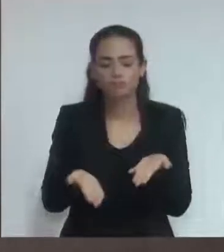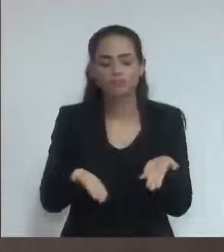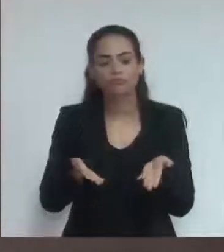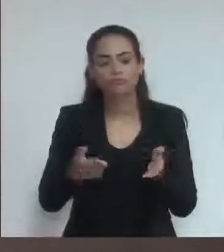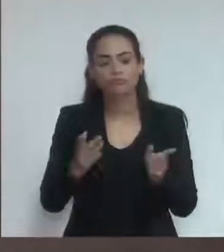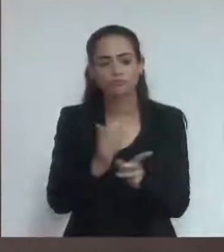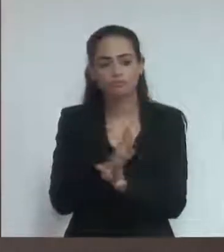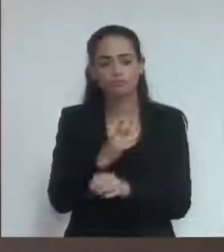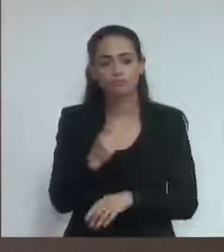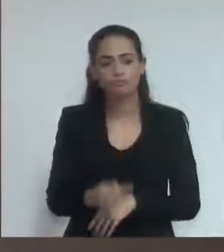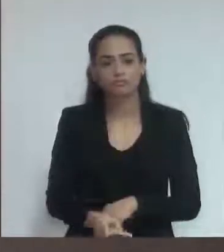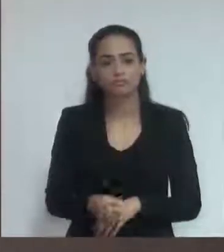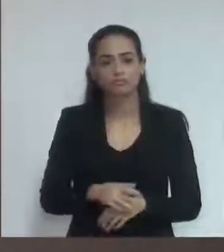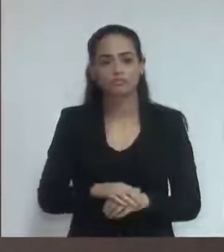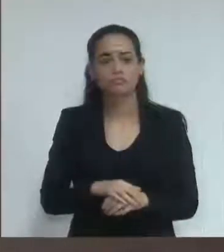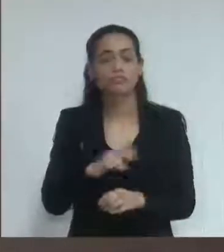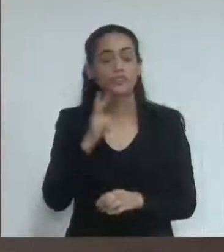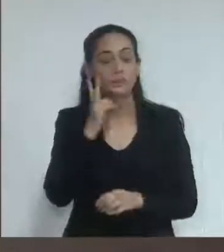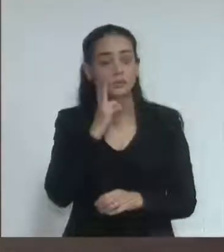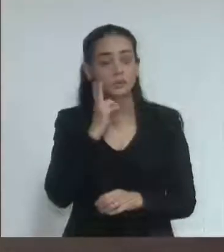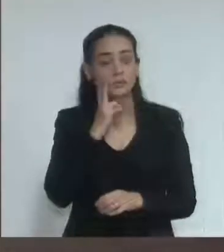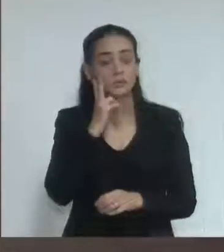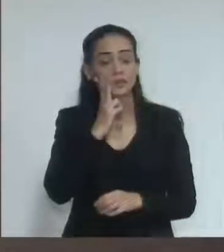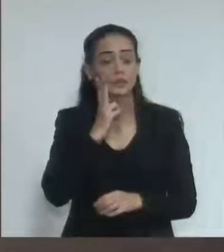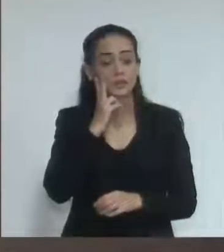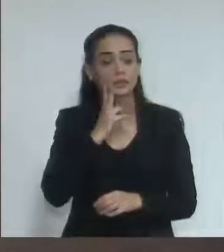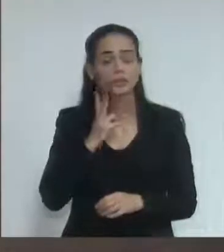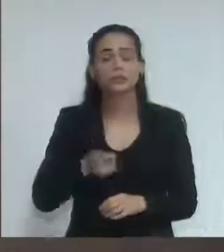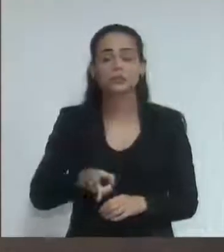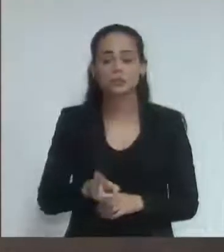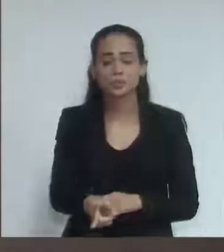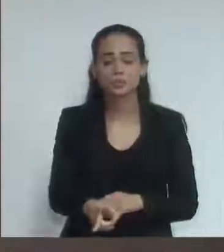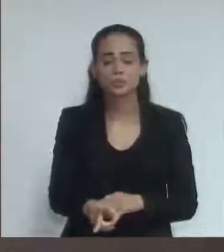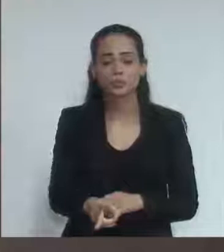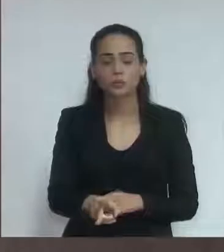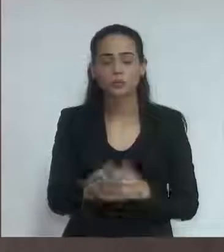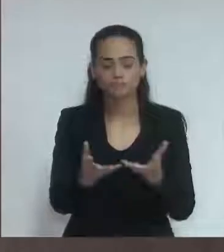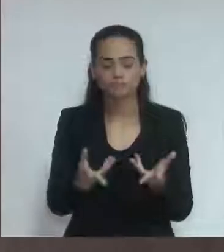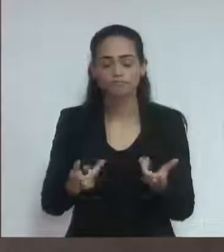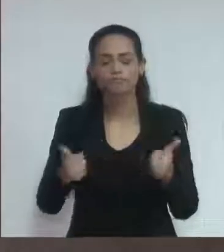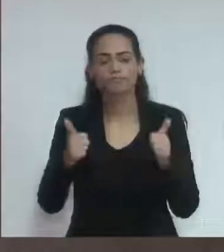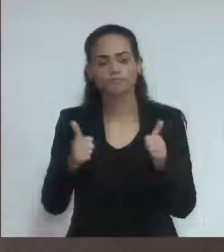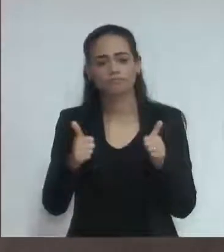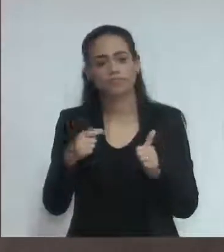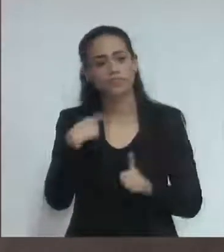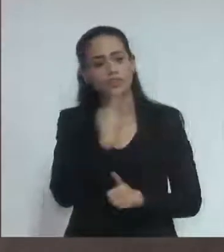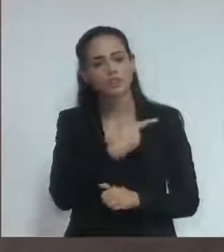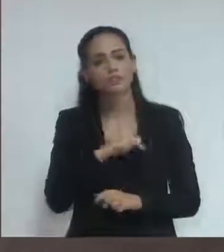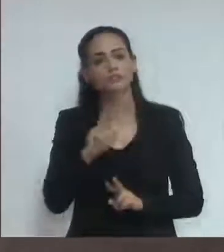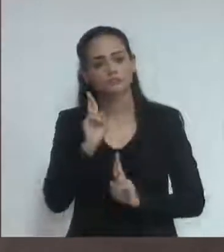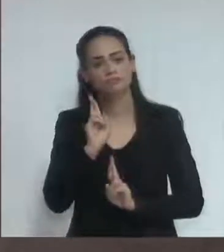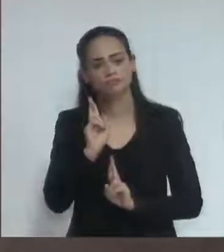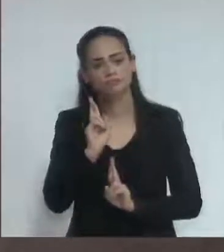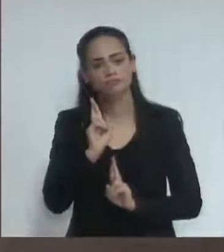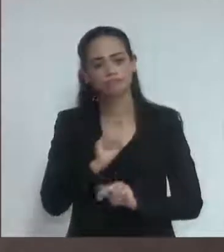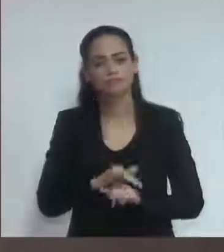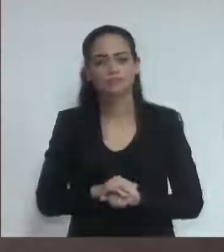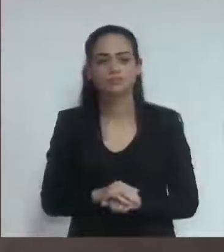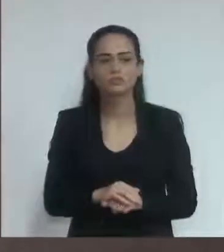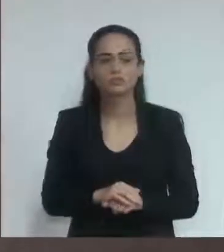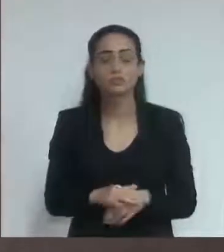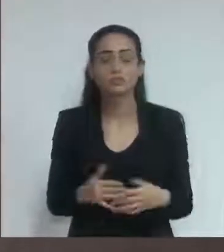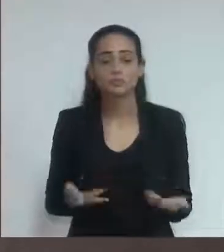sendo a Vinhedo que nós esperamos. Essas denúncias do rádio, através do